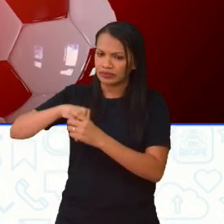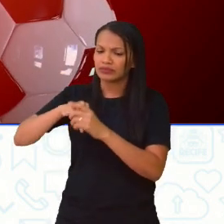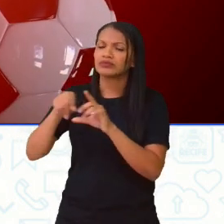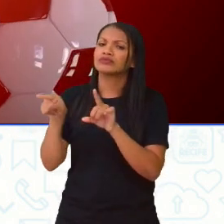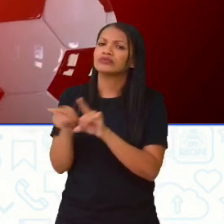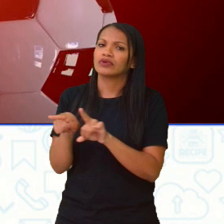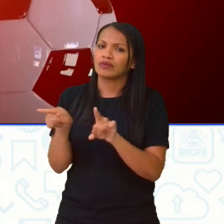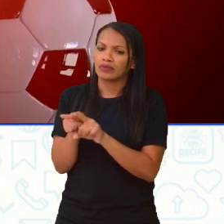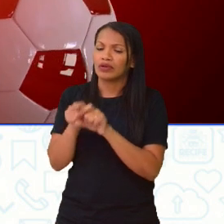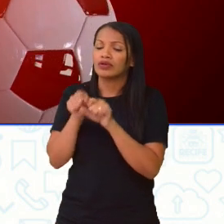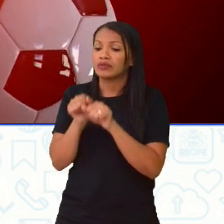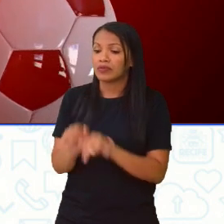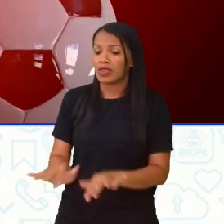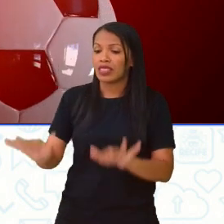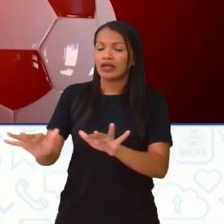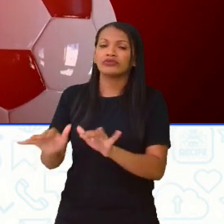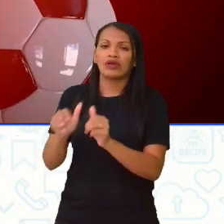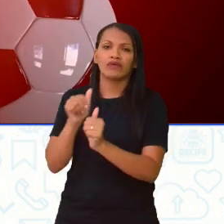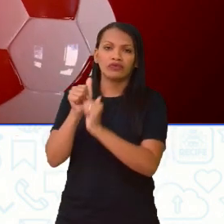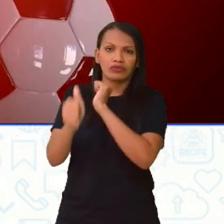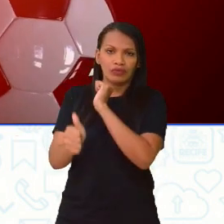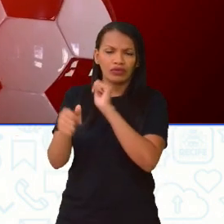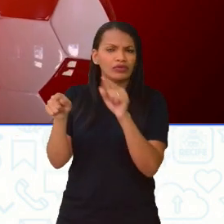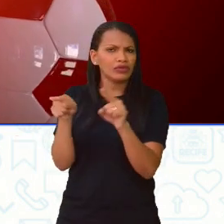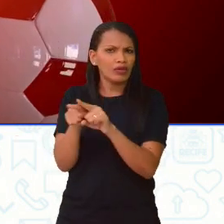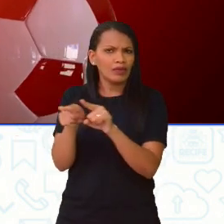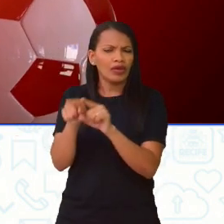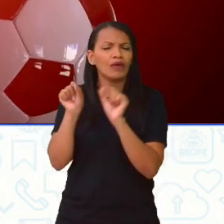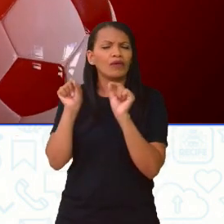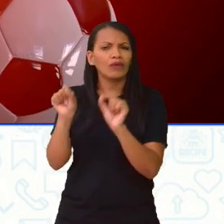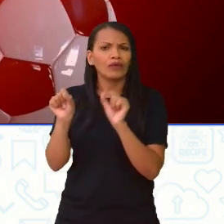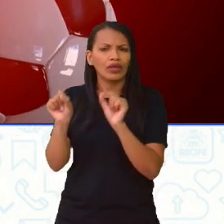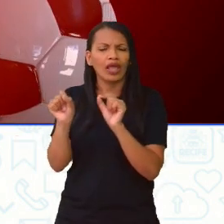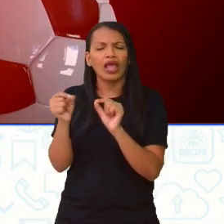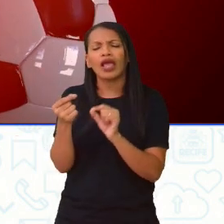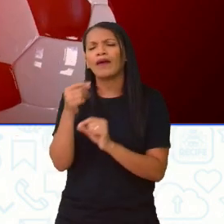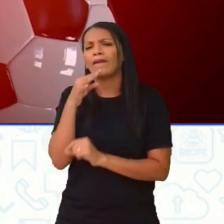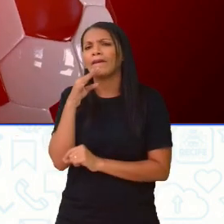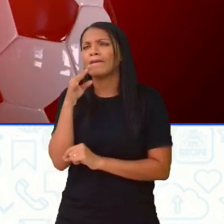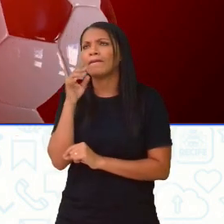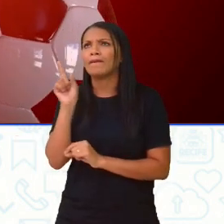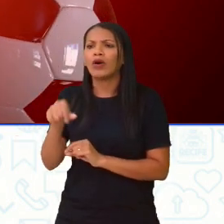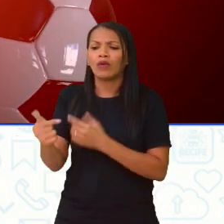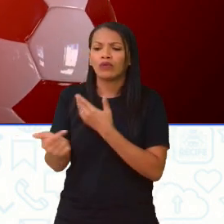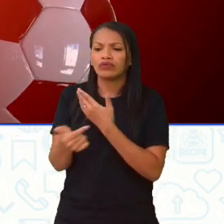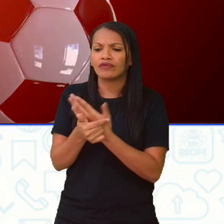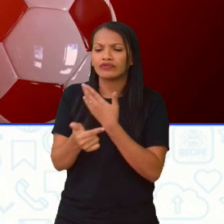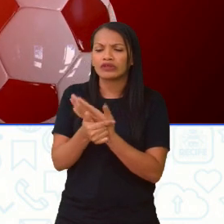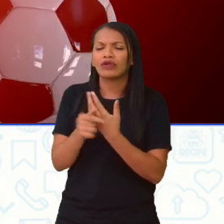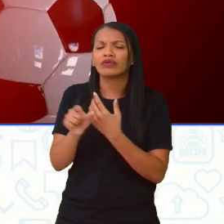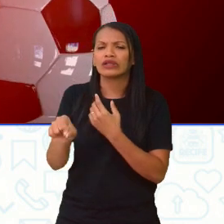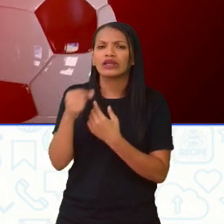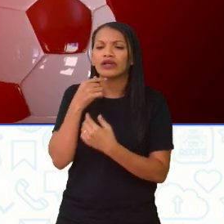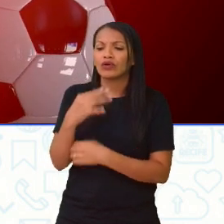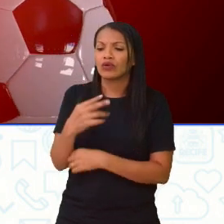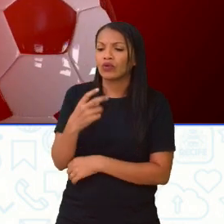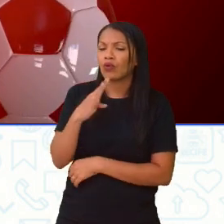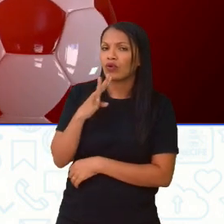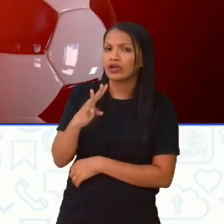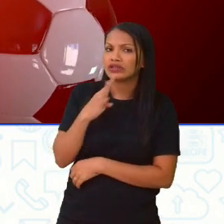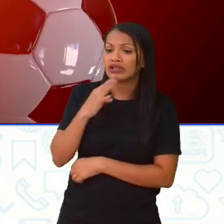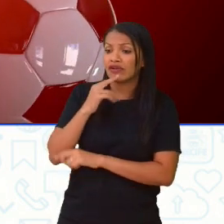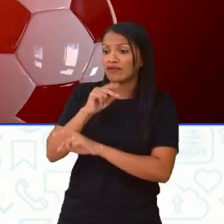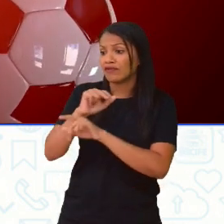disseminação do esporte, né, ela também funciona como um intercâmbio cultural. Então, imagina,